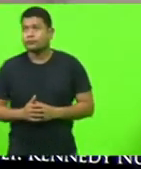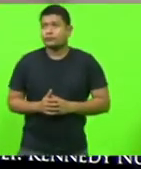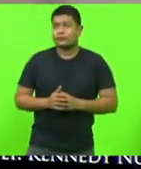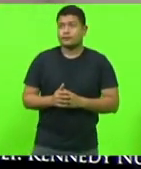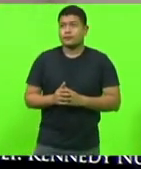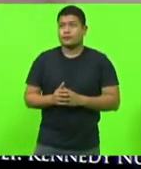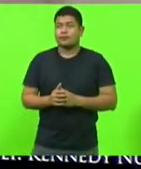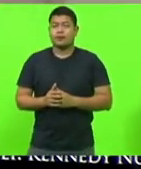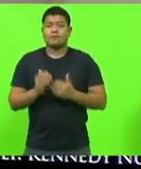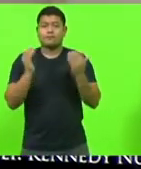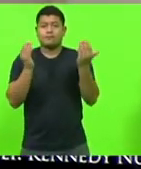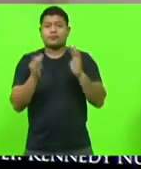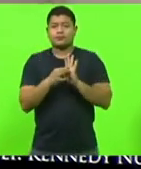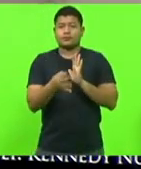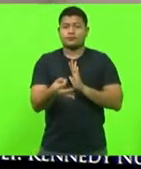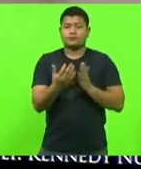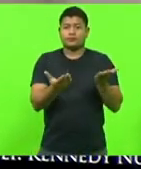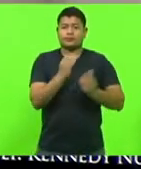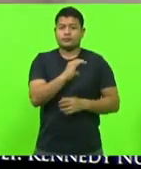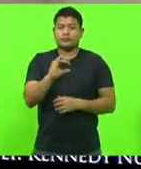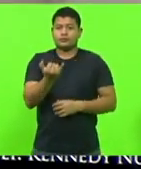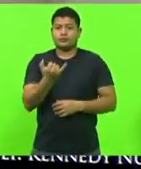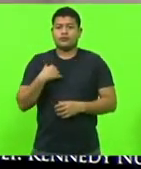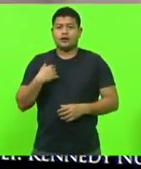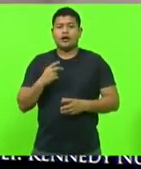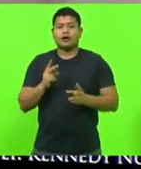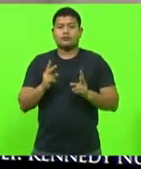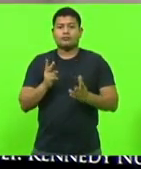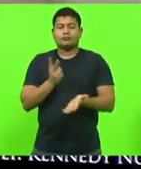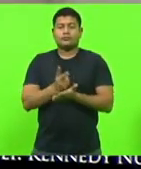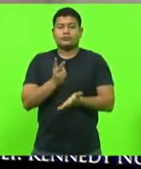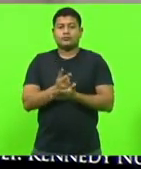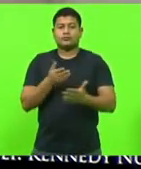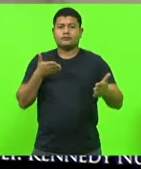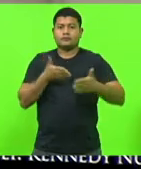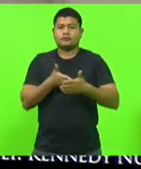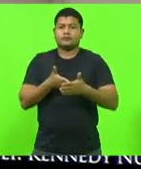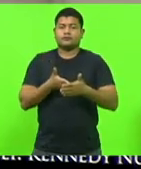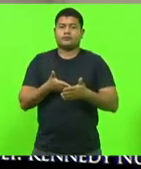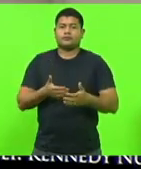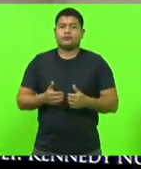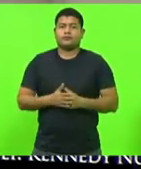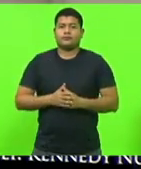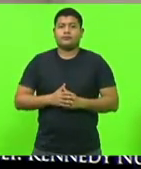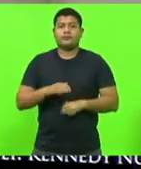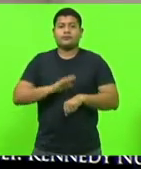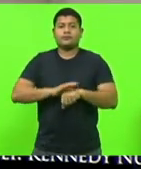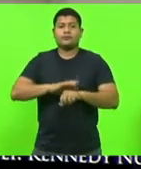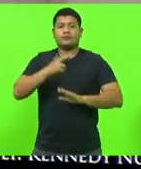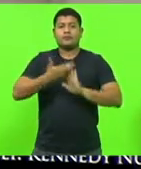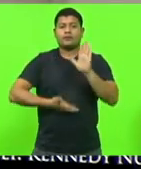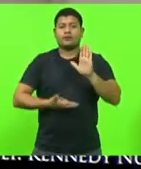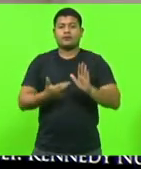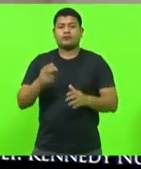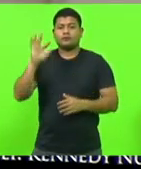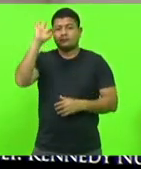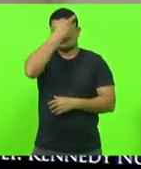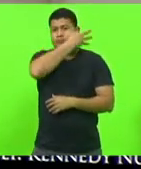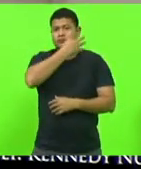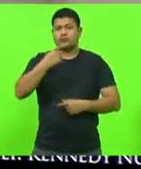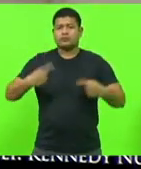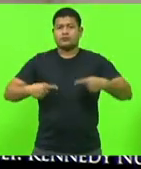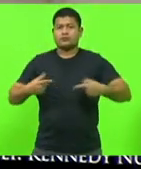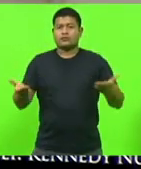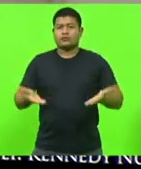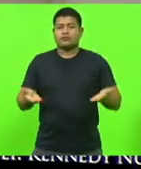Parecer da Comissão de Constituição e Justiça pela manutenção do veto. Relator, deputado Fabiano da Luz, em discussão.